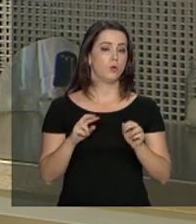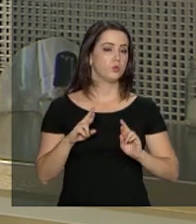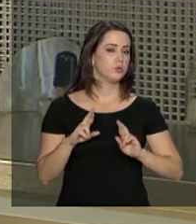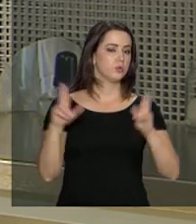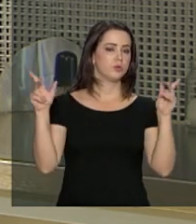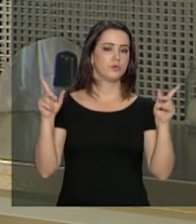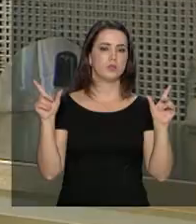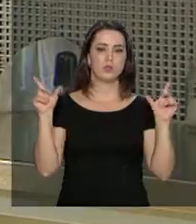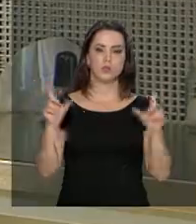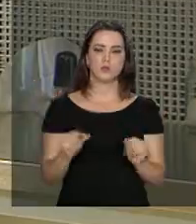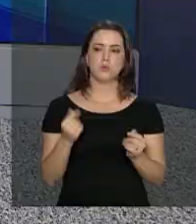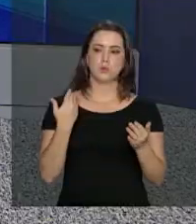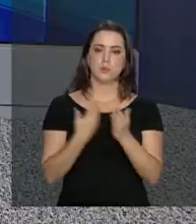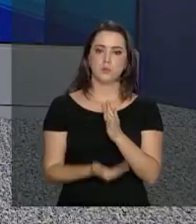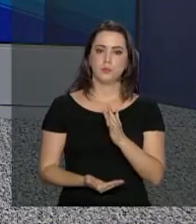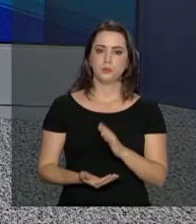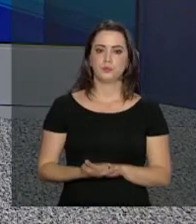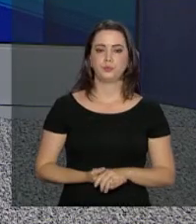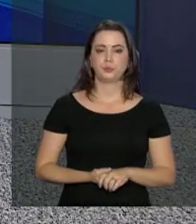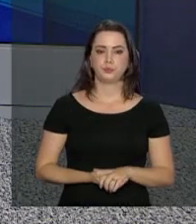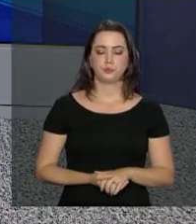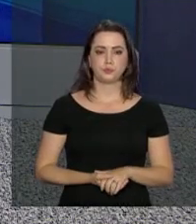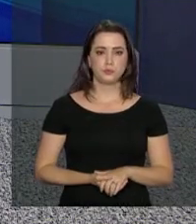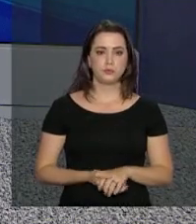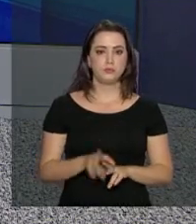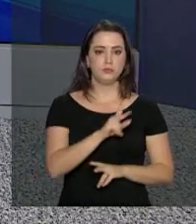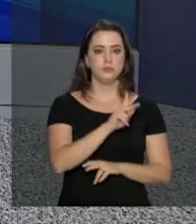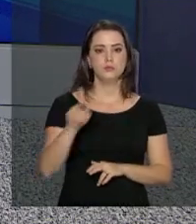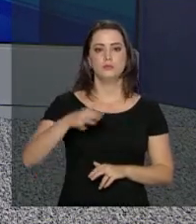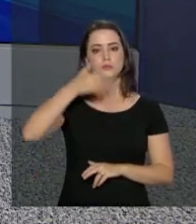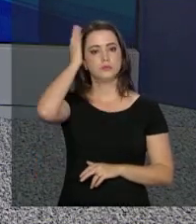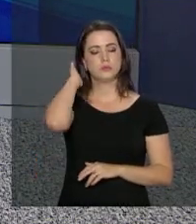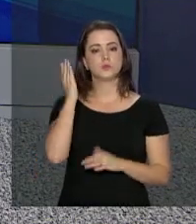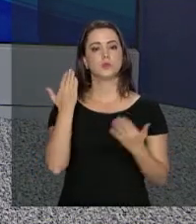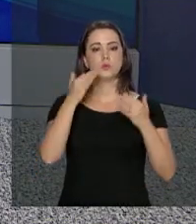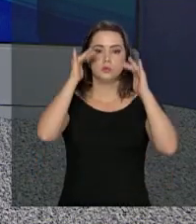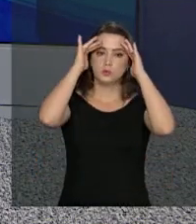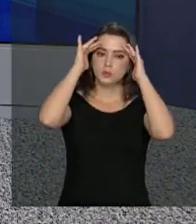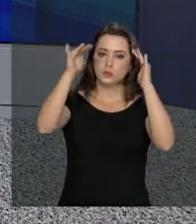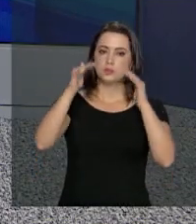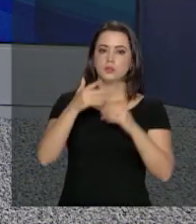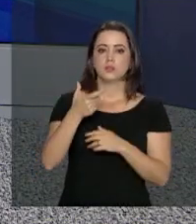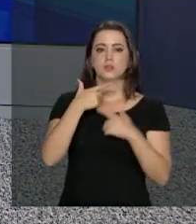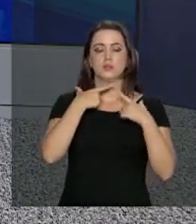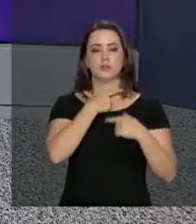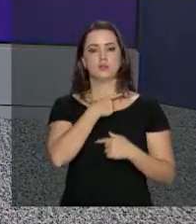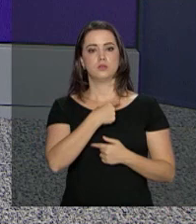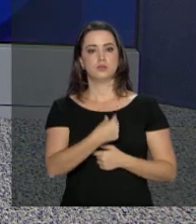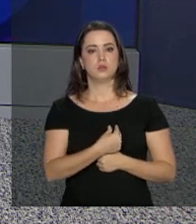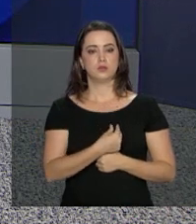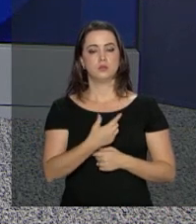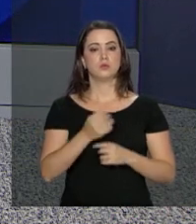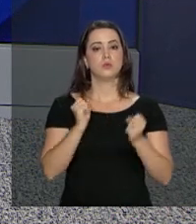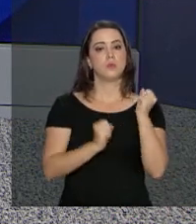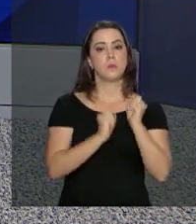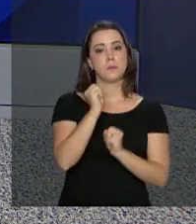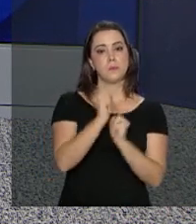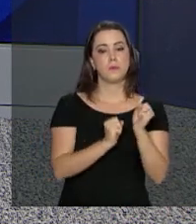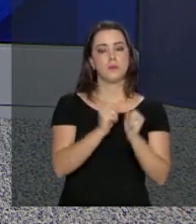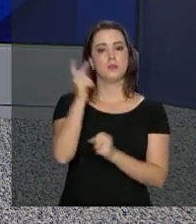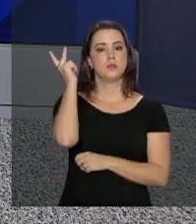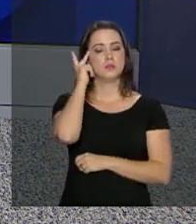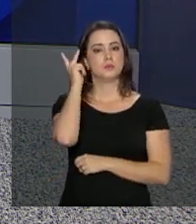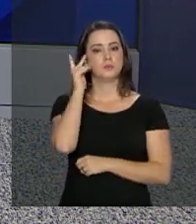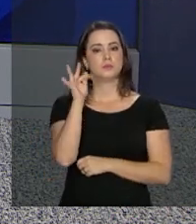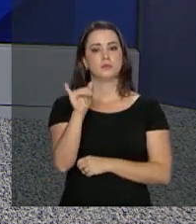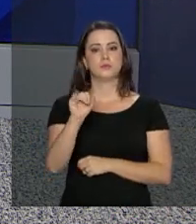o diferencial, reduzir perdas. O presidente Michel Temer foi homenageado com a insígnia da Ordem do Mérito Industrial São